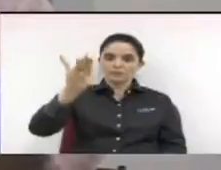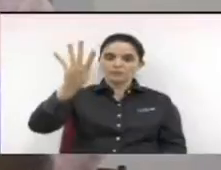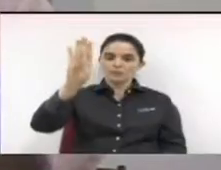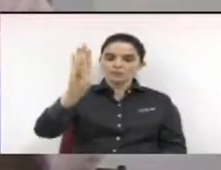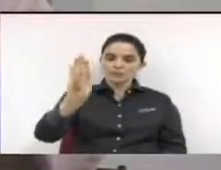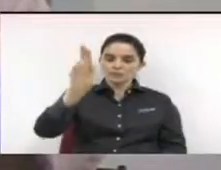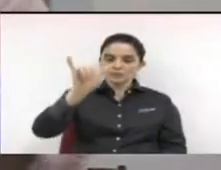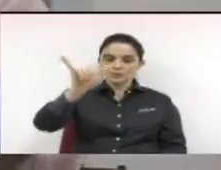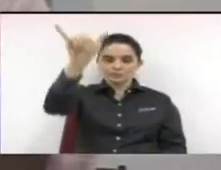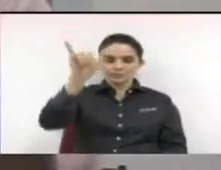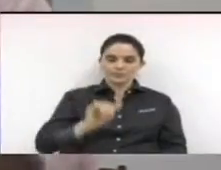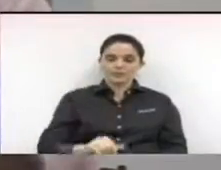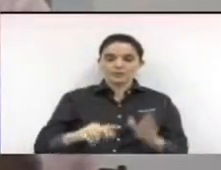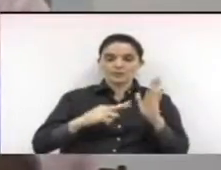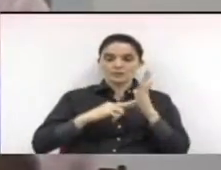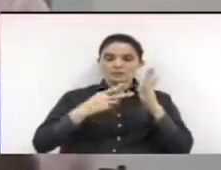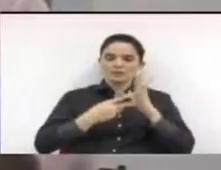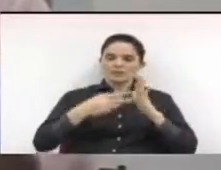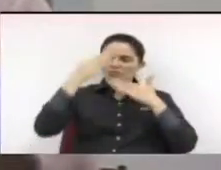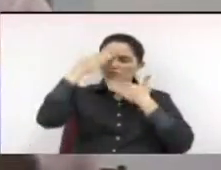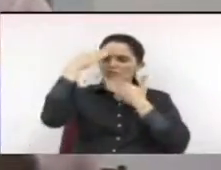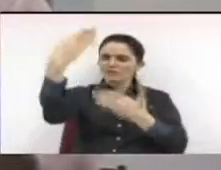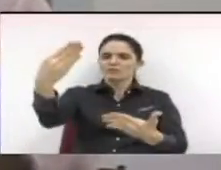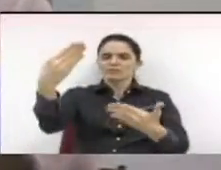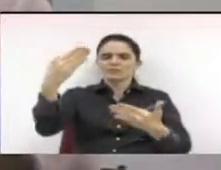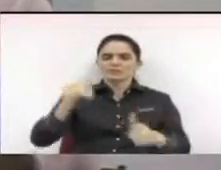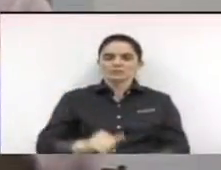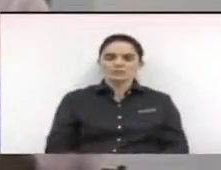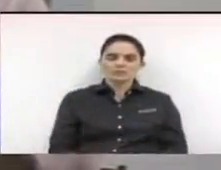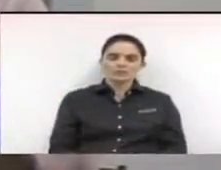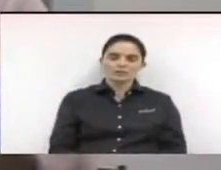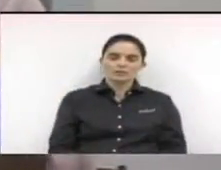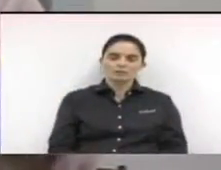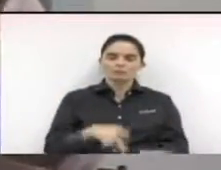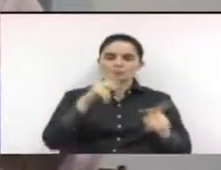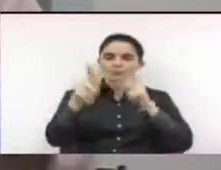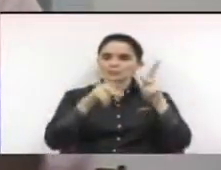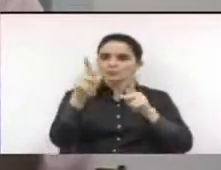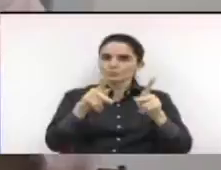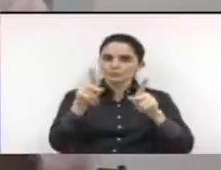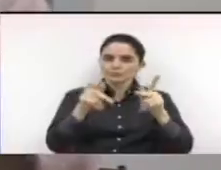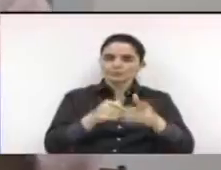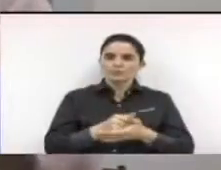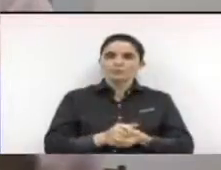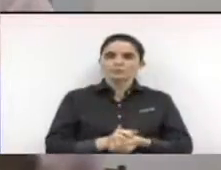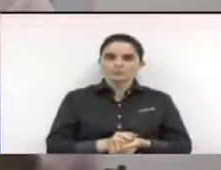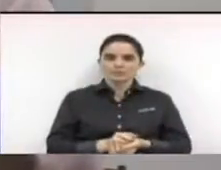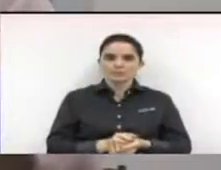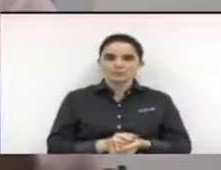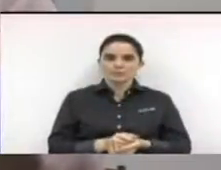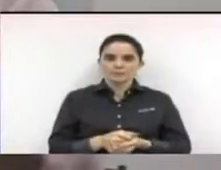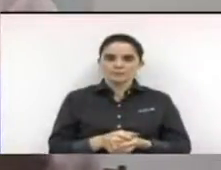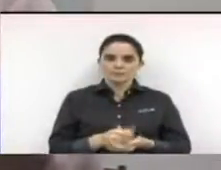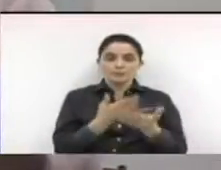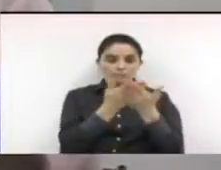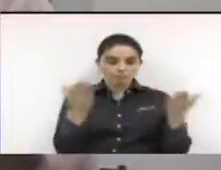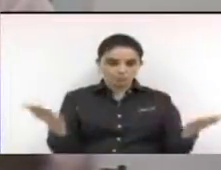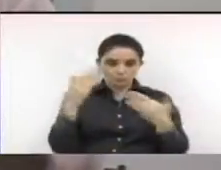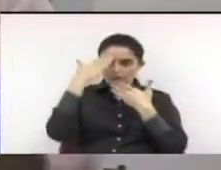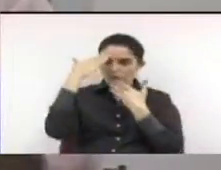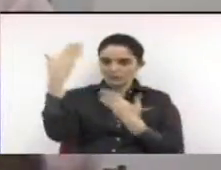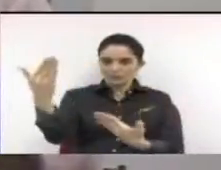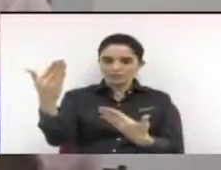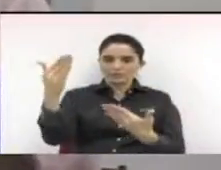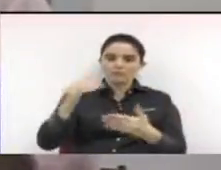numa questão de uma imensa gratidão que nós como representantes do povo aqui nessa casa nós prestamos essa gratidão a